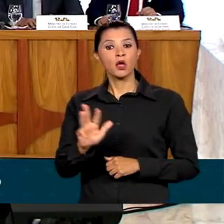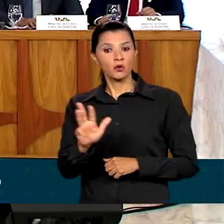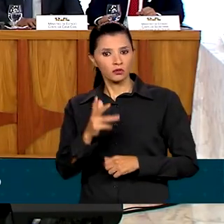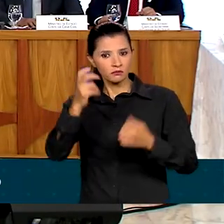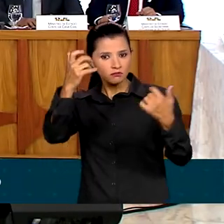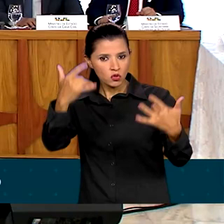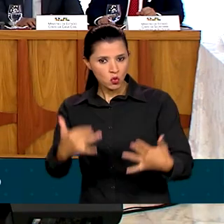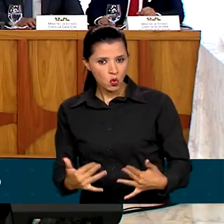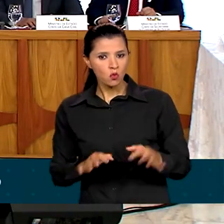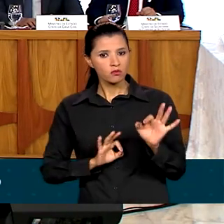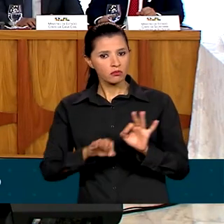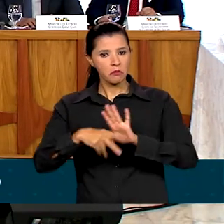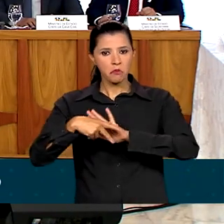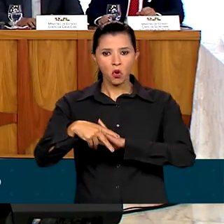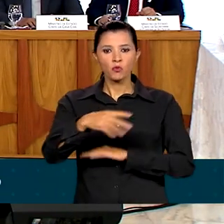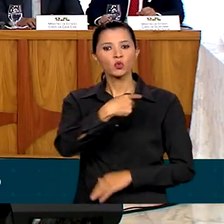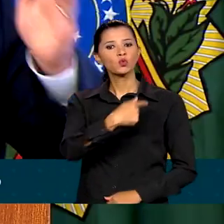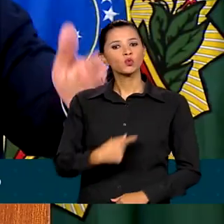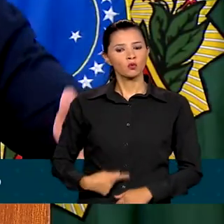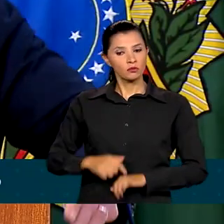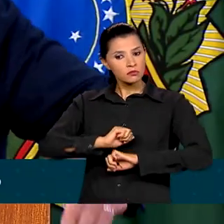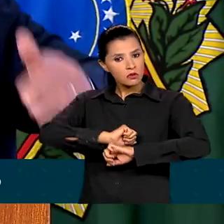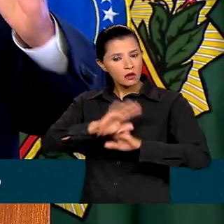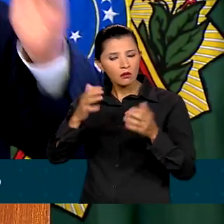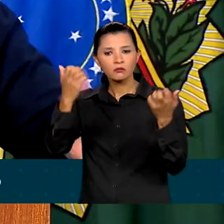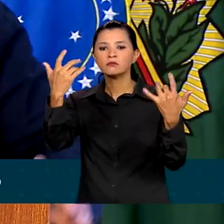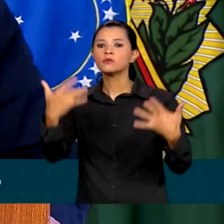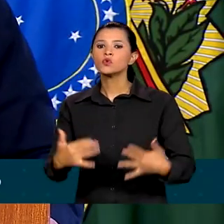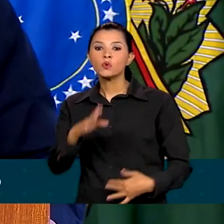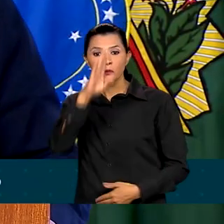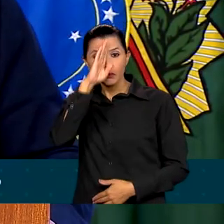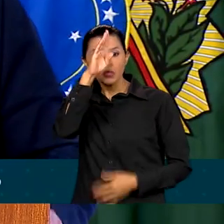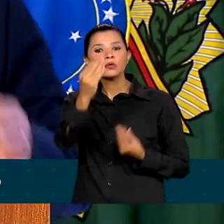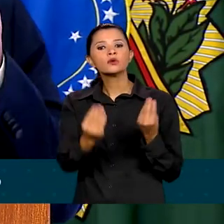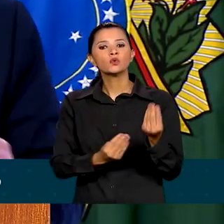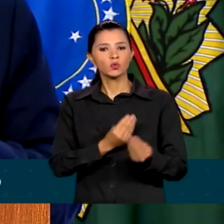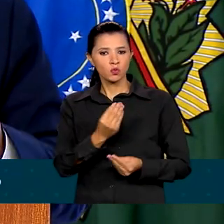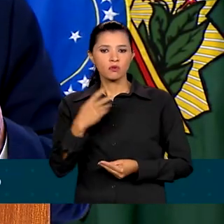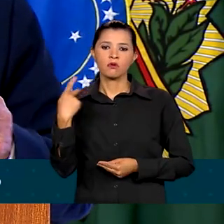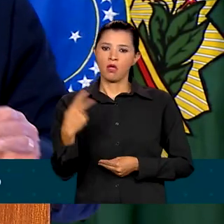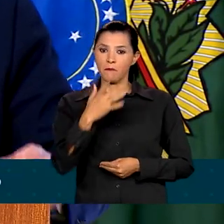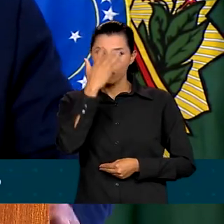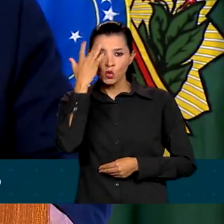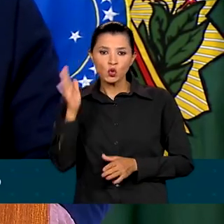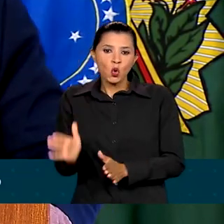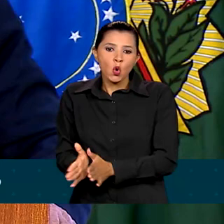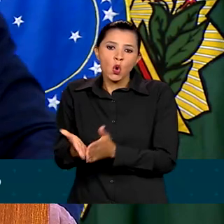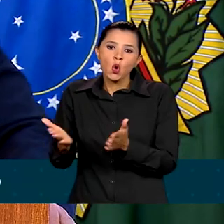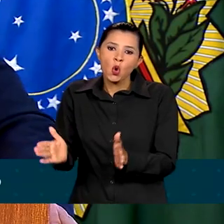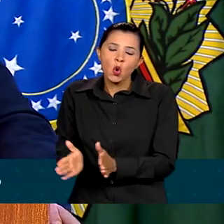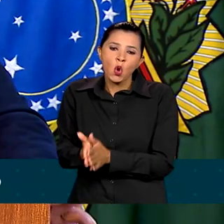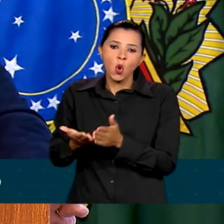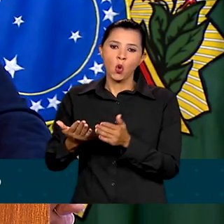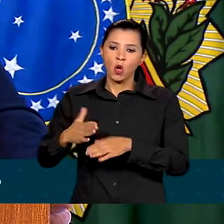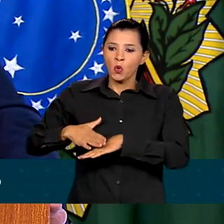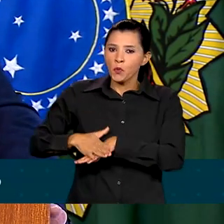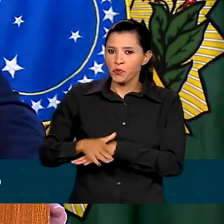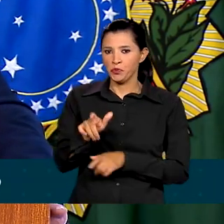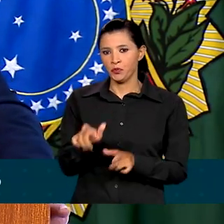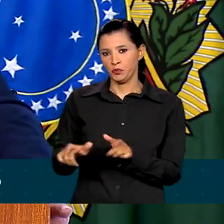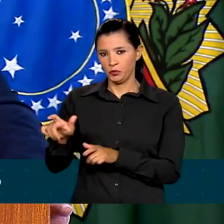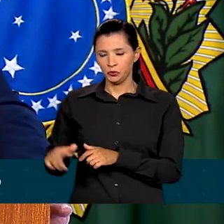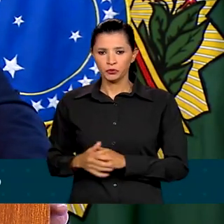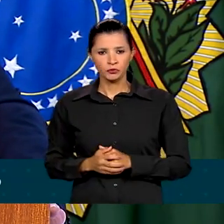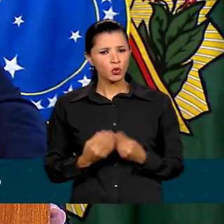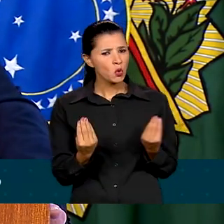planos de governo e deixou claro que a prioridade será os mais humildes. Que não tem outro jeito da gente